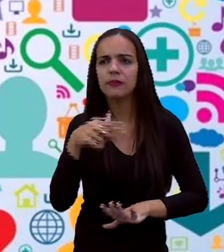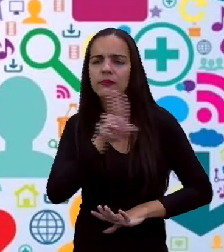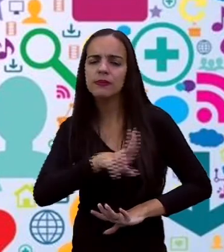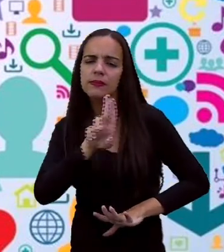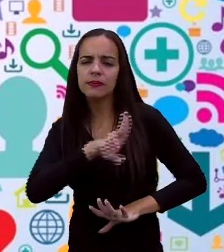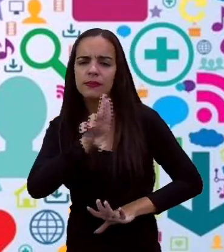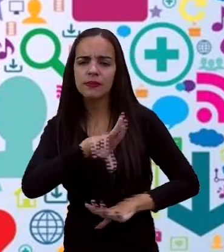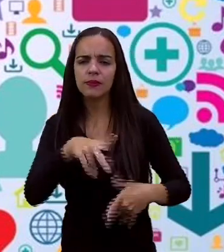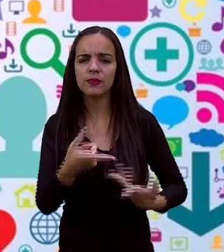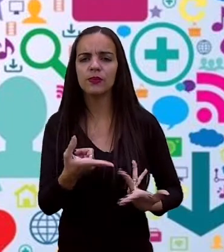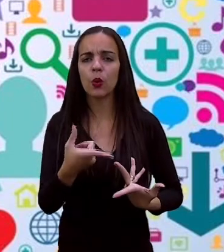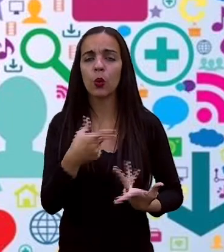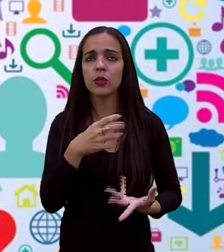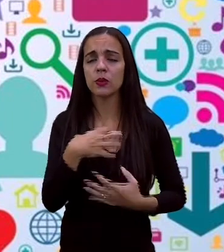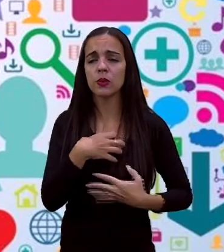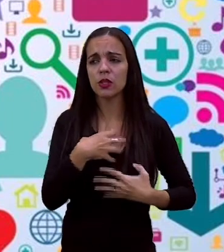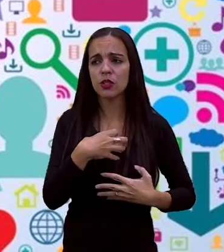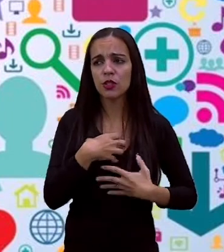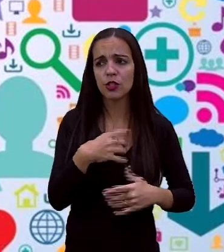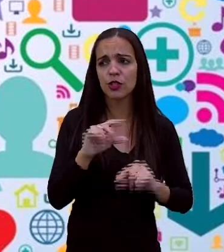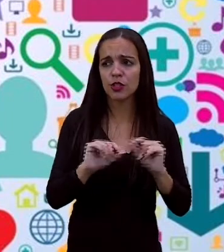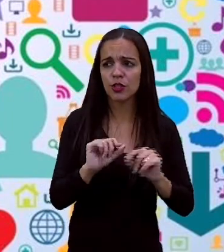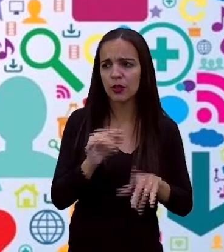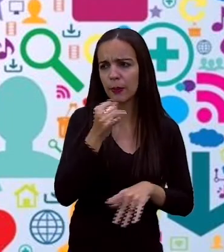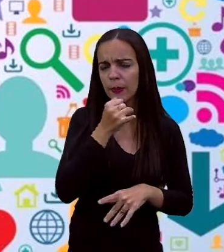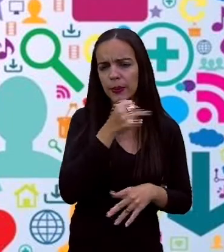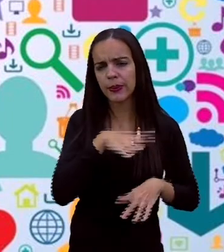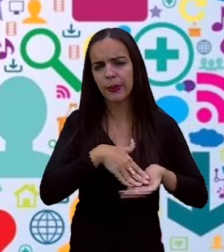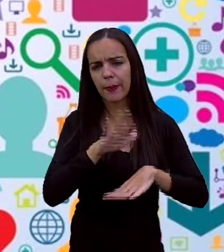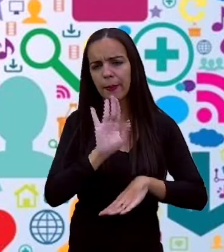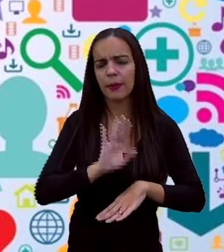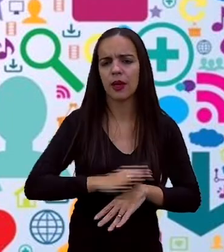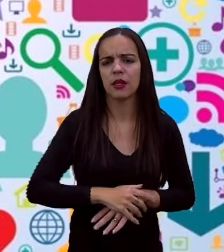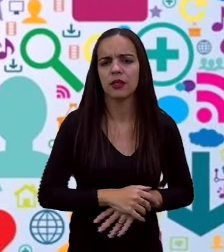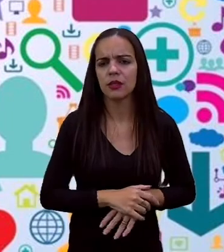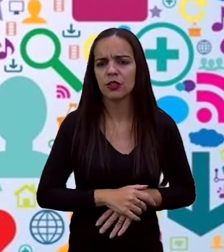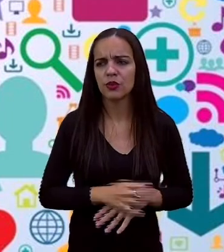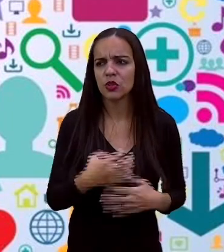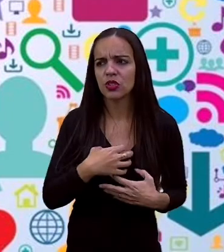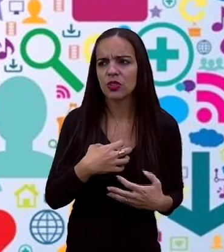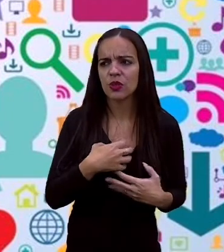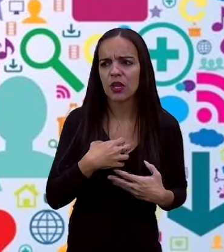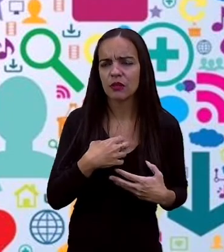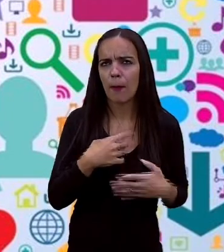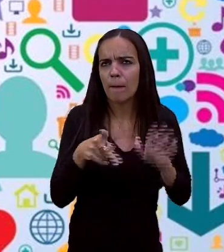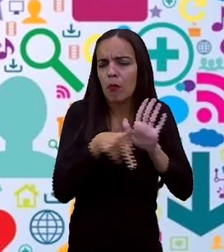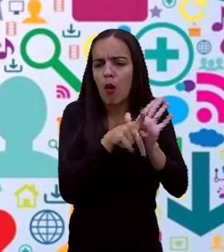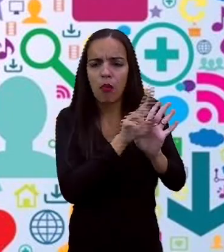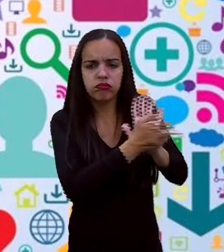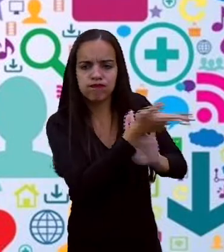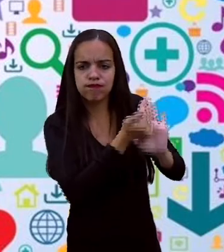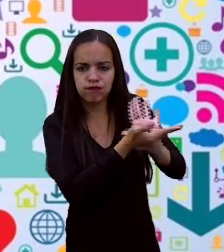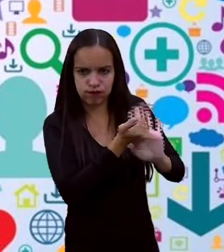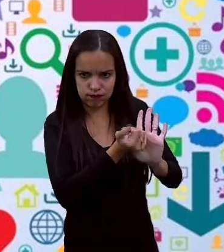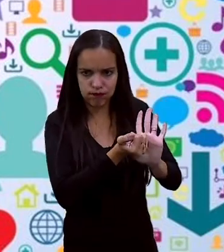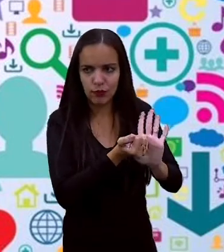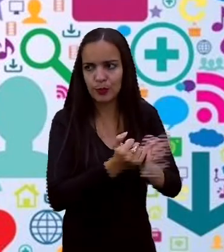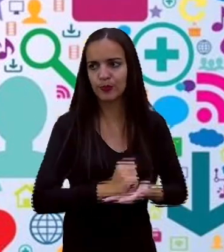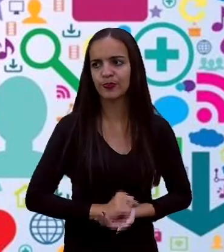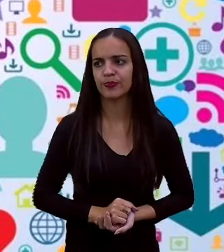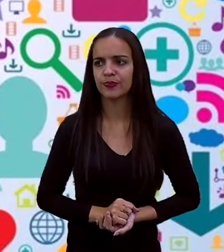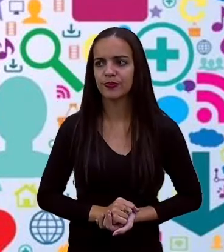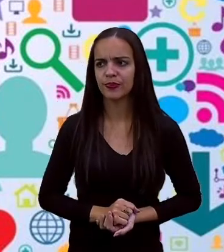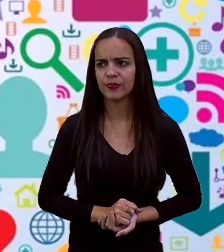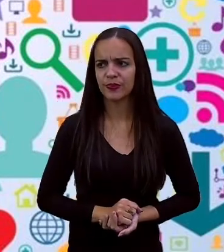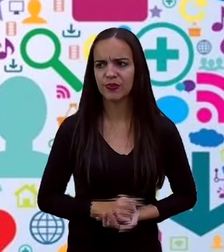sentido literal da língua portuguesa. Eles usam mais esse sentido mesmo figurado, tá certo? E